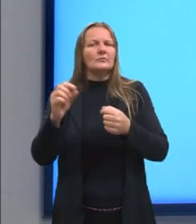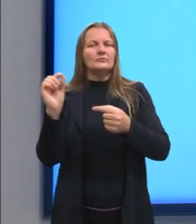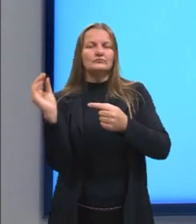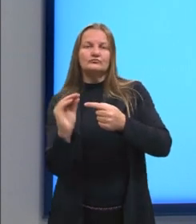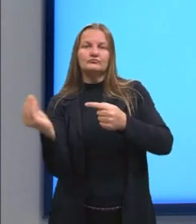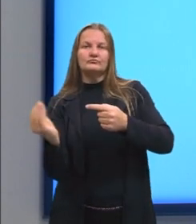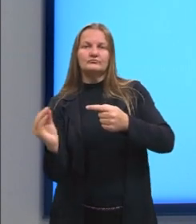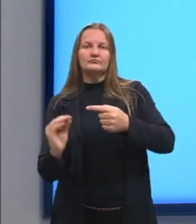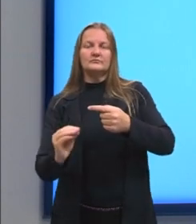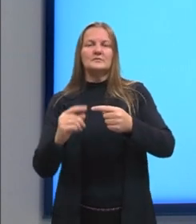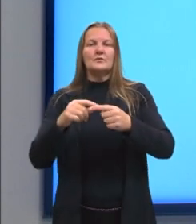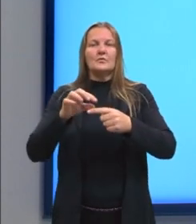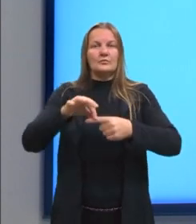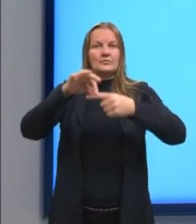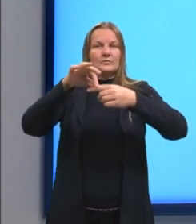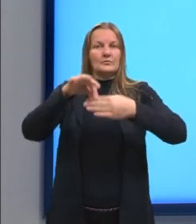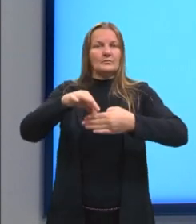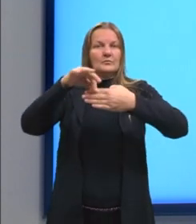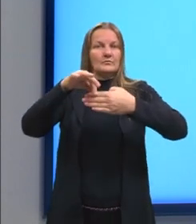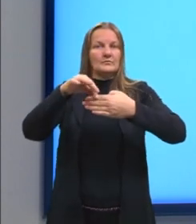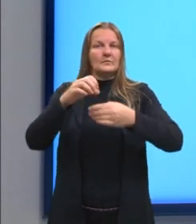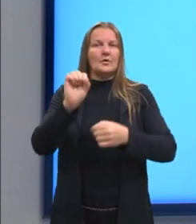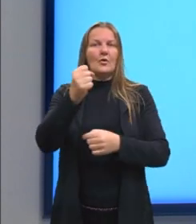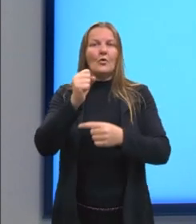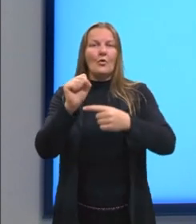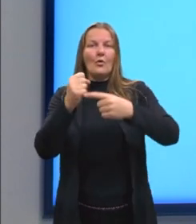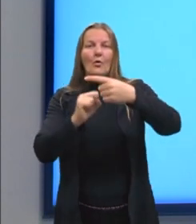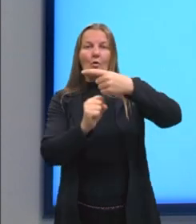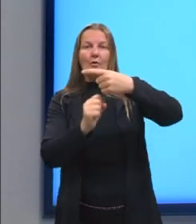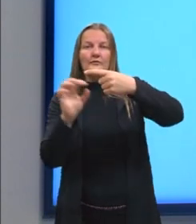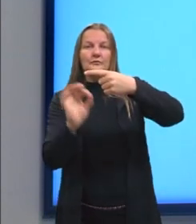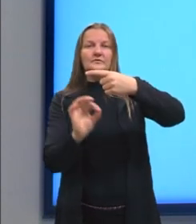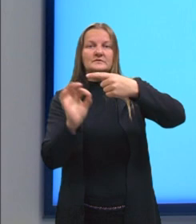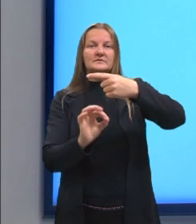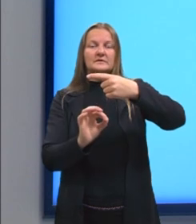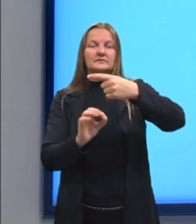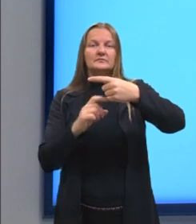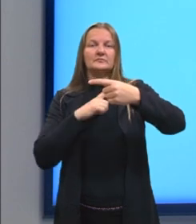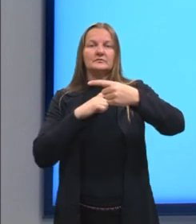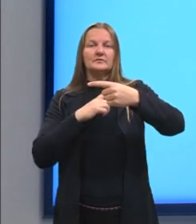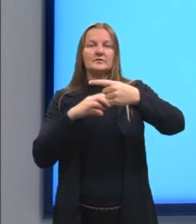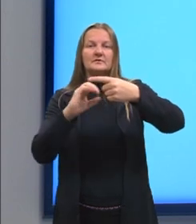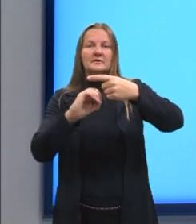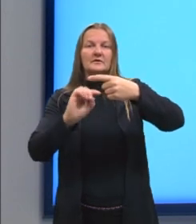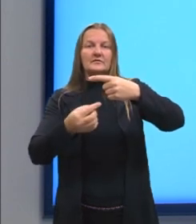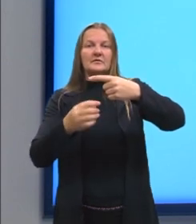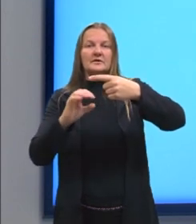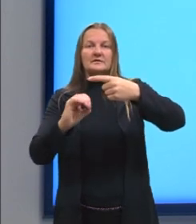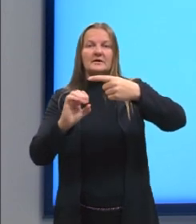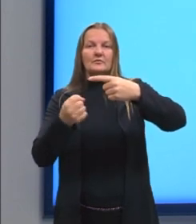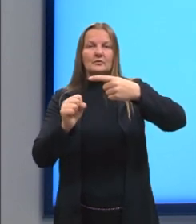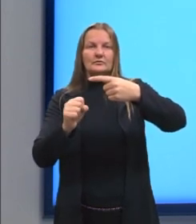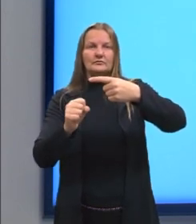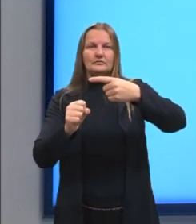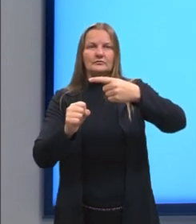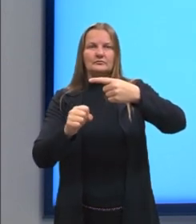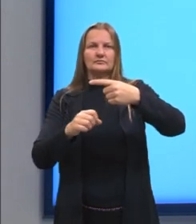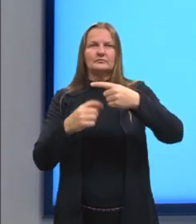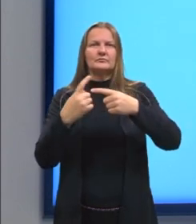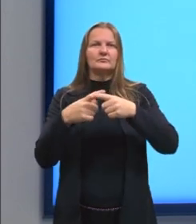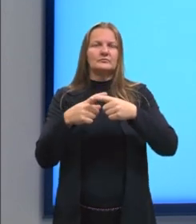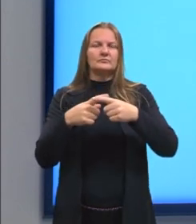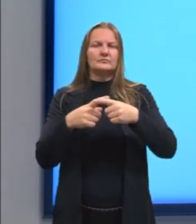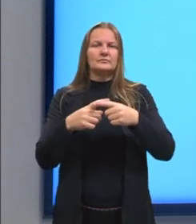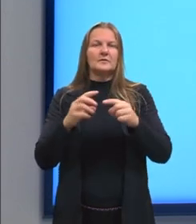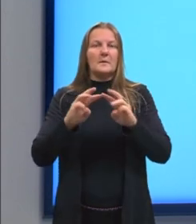então, destaquei, observem que 8% eu representei como 0,08 do